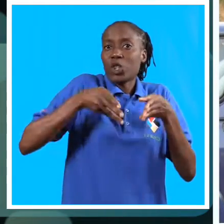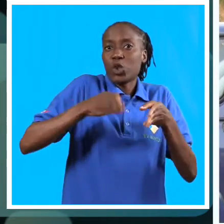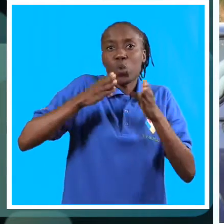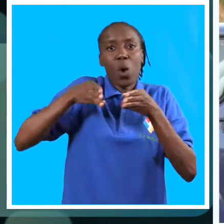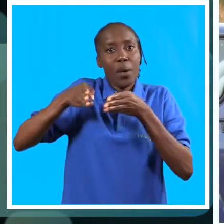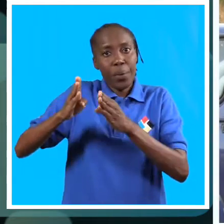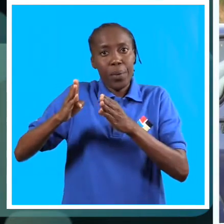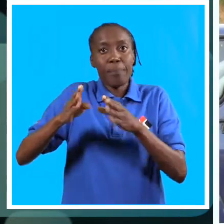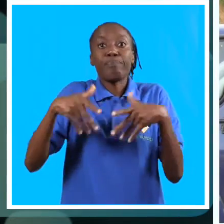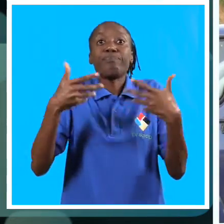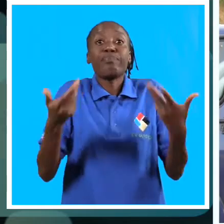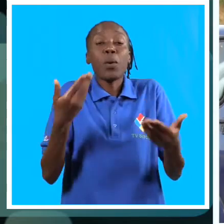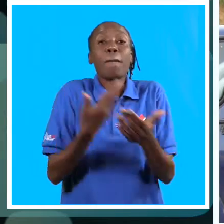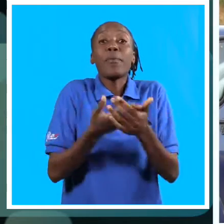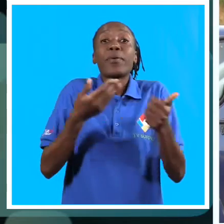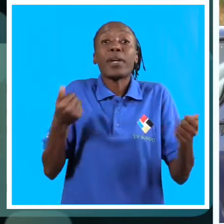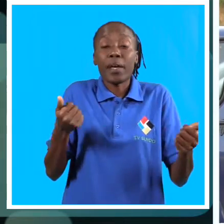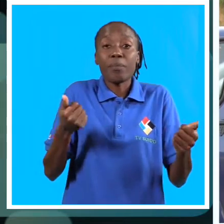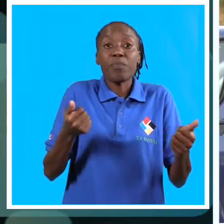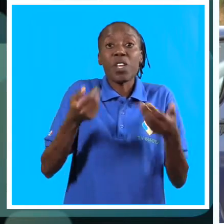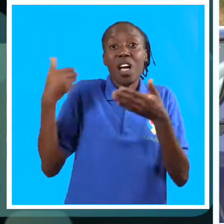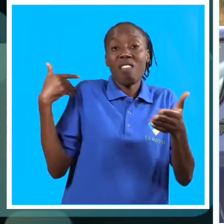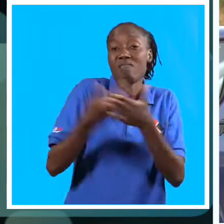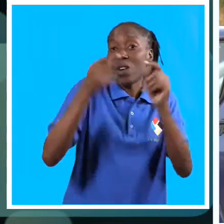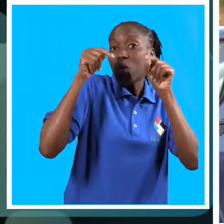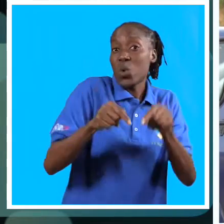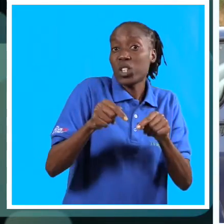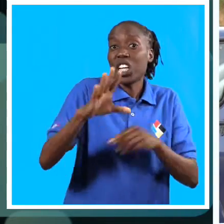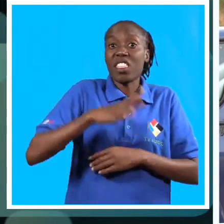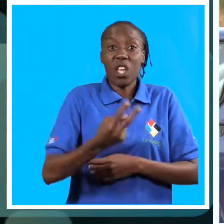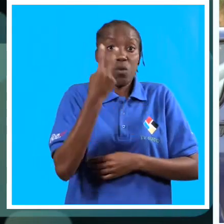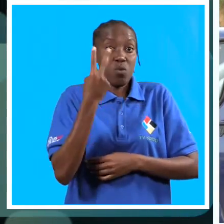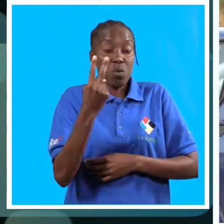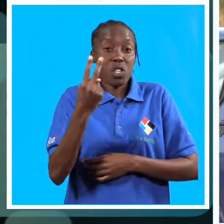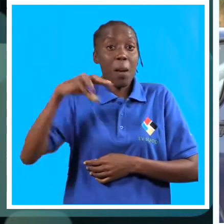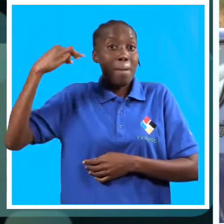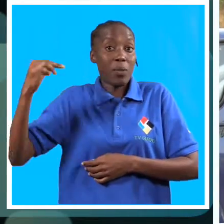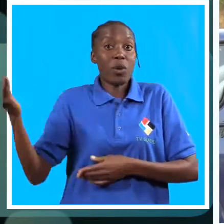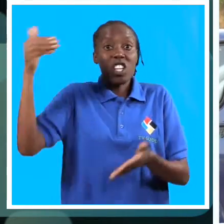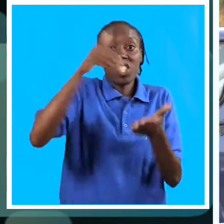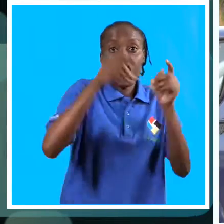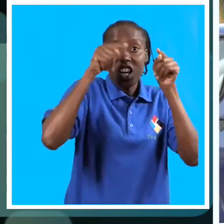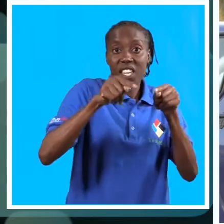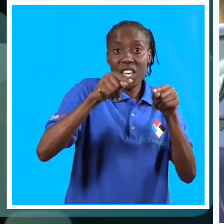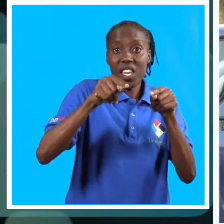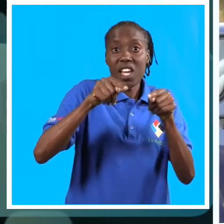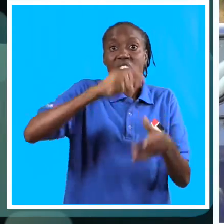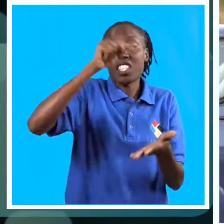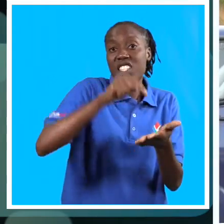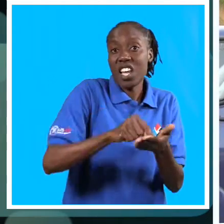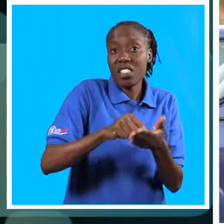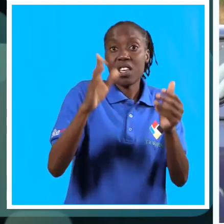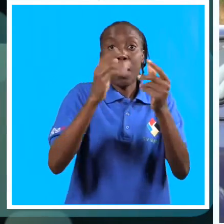de se criar mais vias de acesso, alternativas, porque até hoje nós só temos duas vias para sair do lado da Matola para a cidade, que é